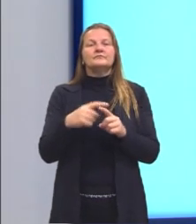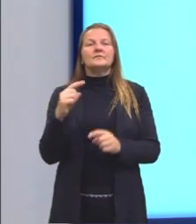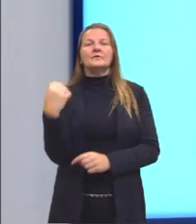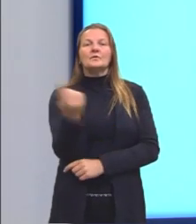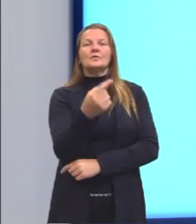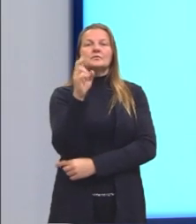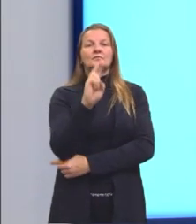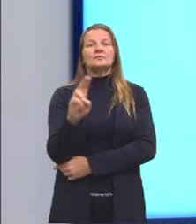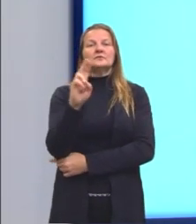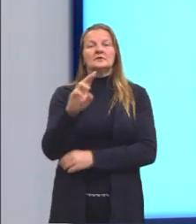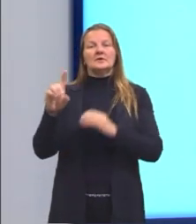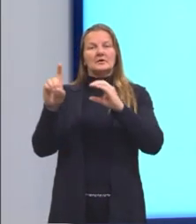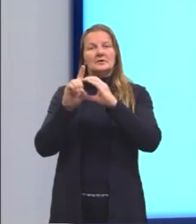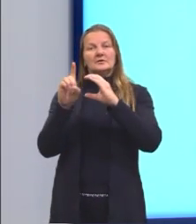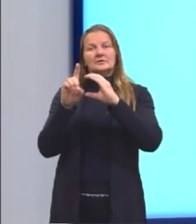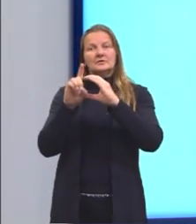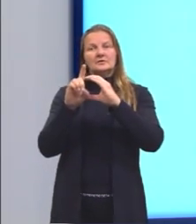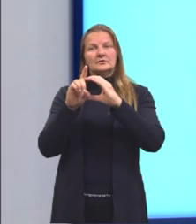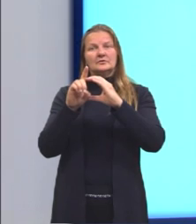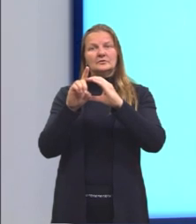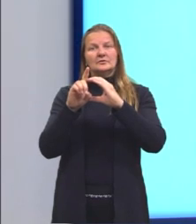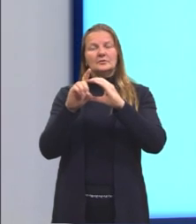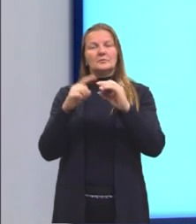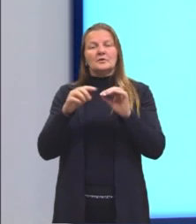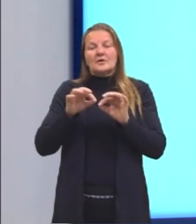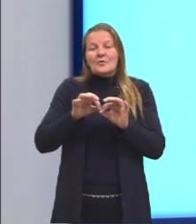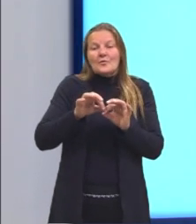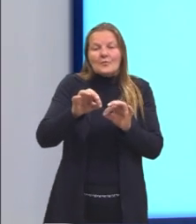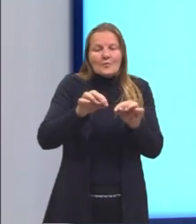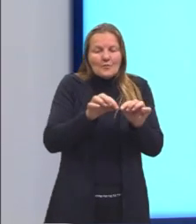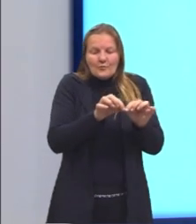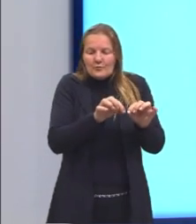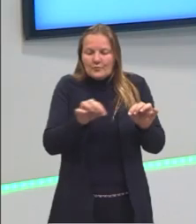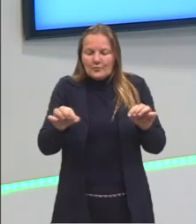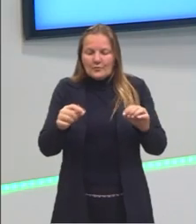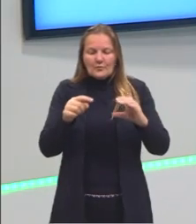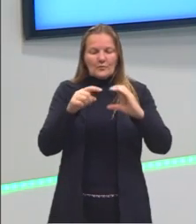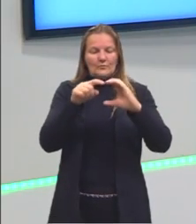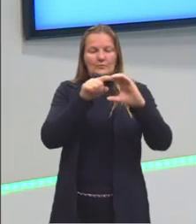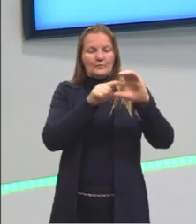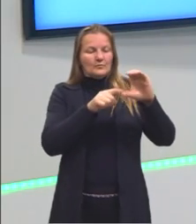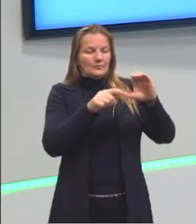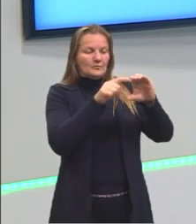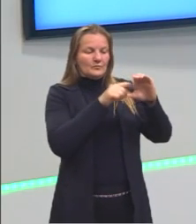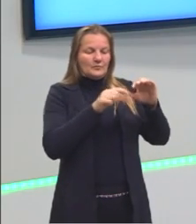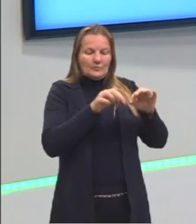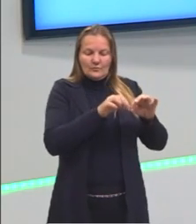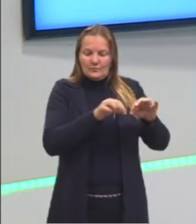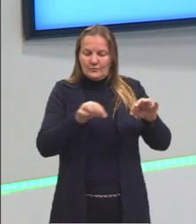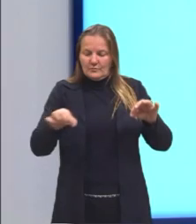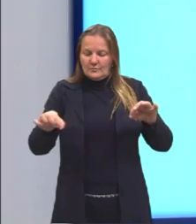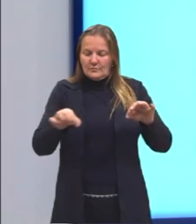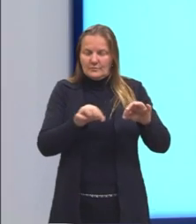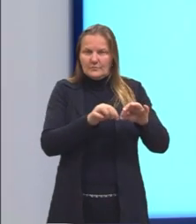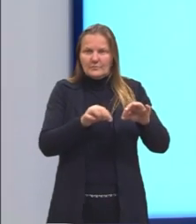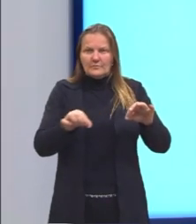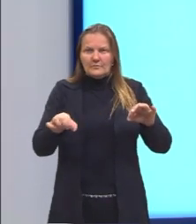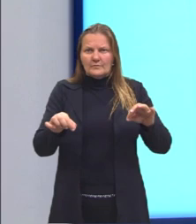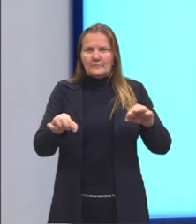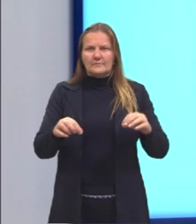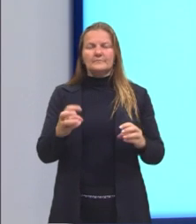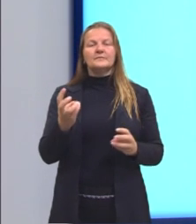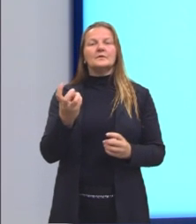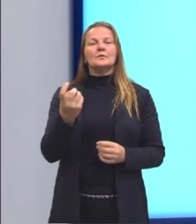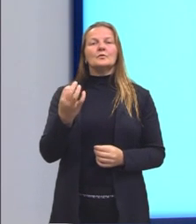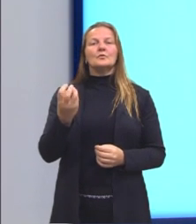utilizar o diâmetro para determinar o comprimento da circunferência. Então, nós vamos voltar ali no número